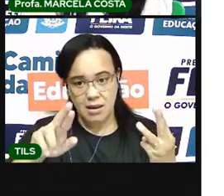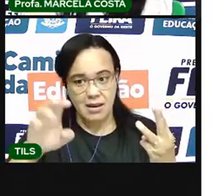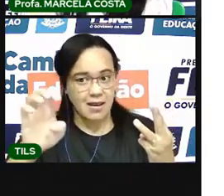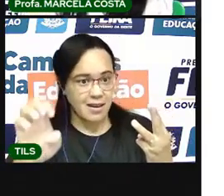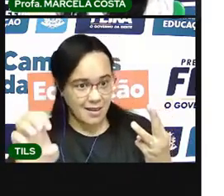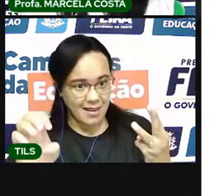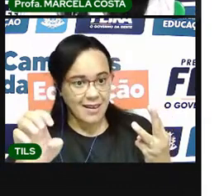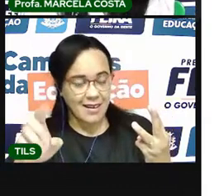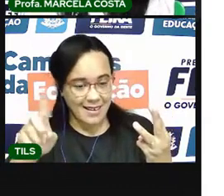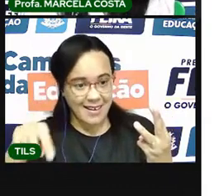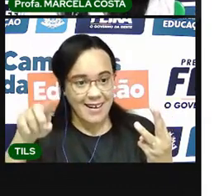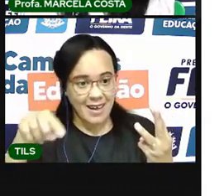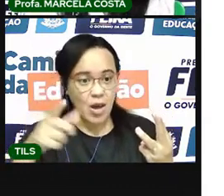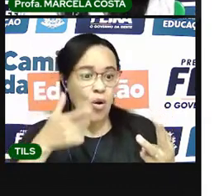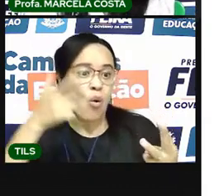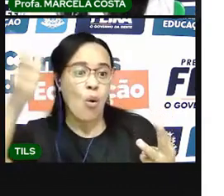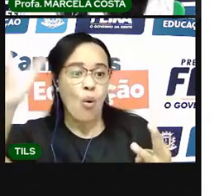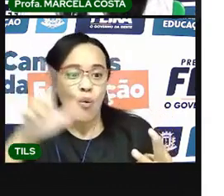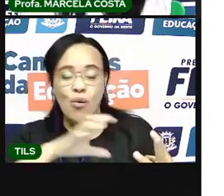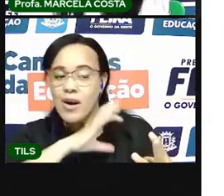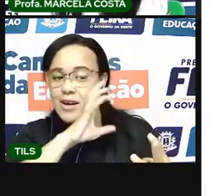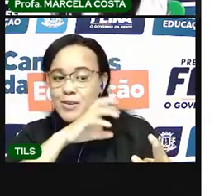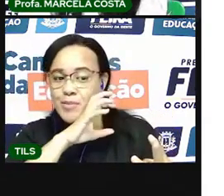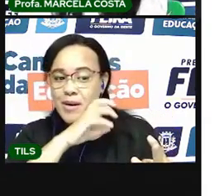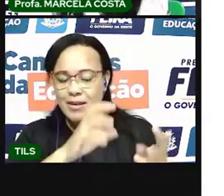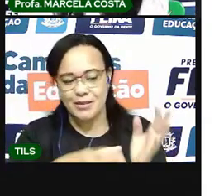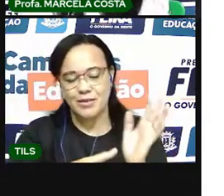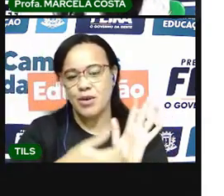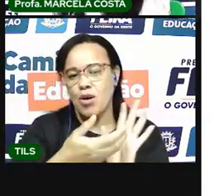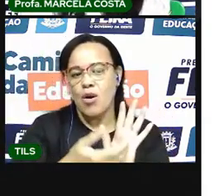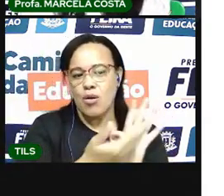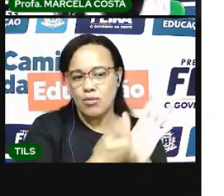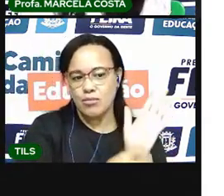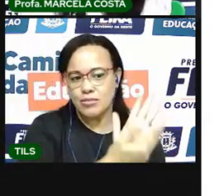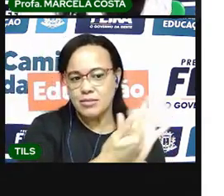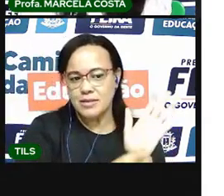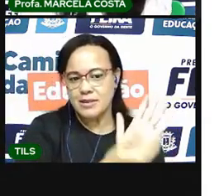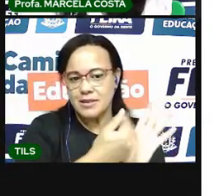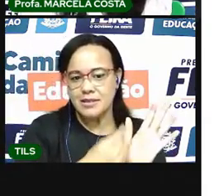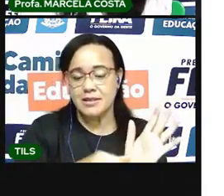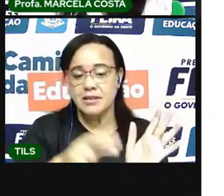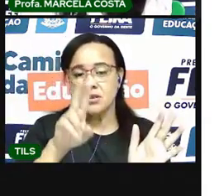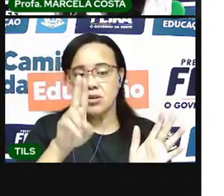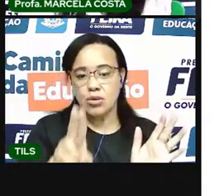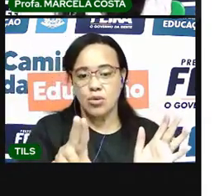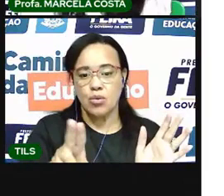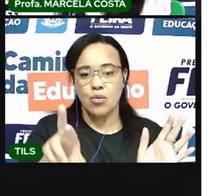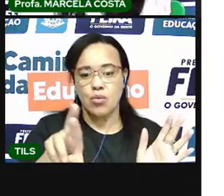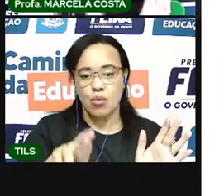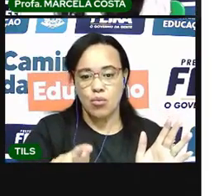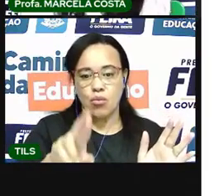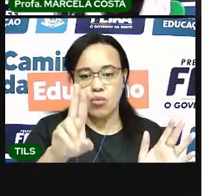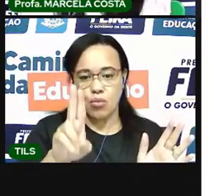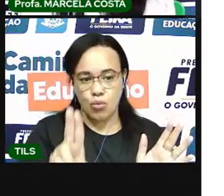E esse animalzinho aqui, o u-ru-bu. Ó.